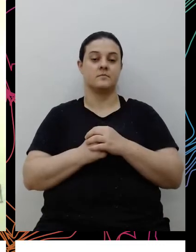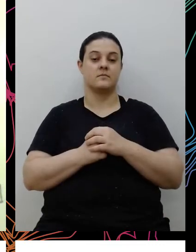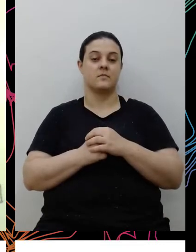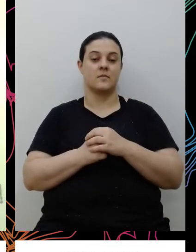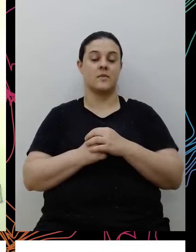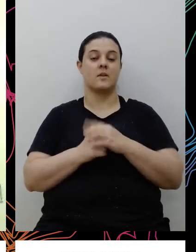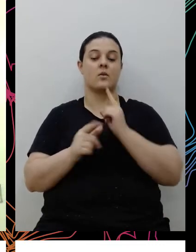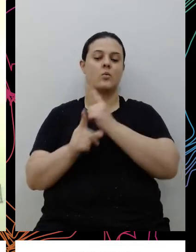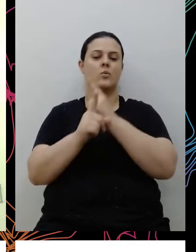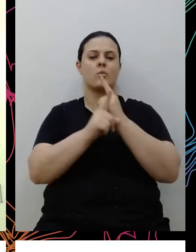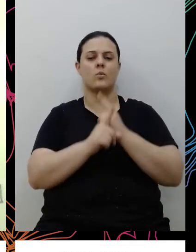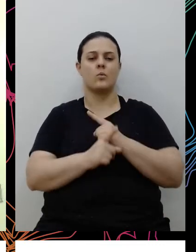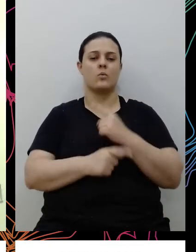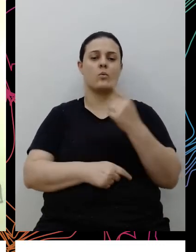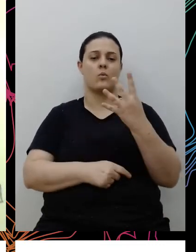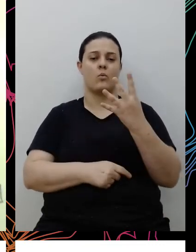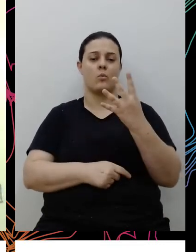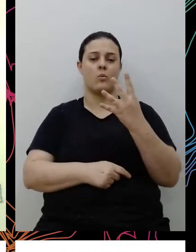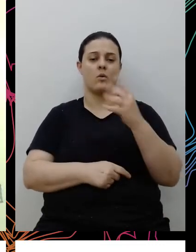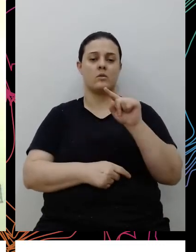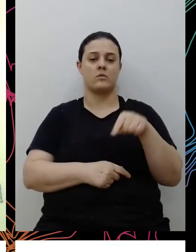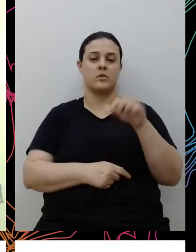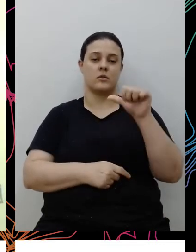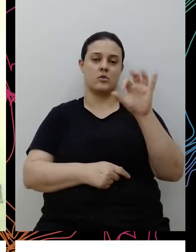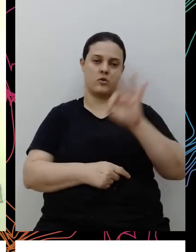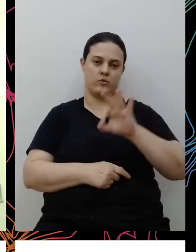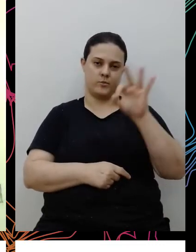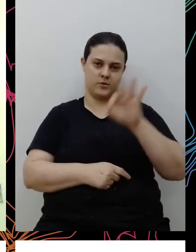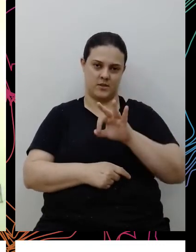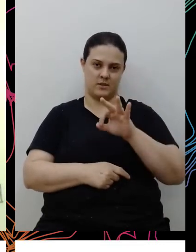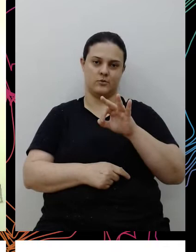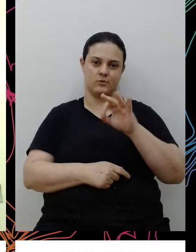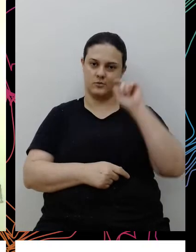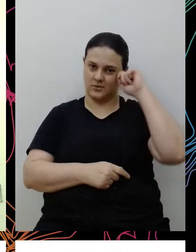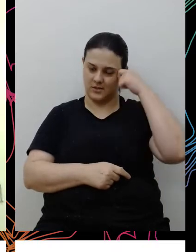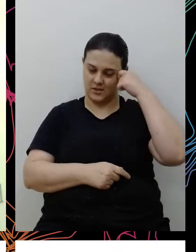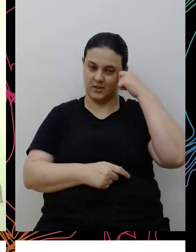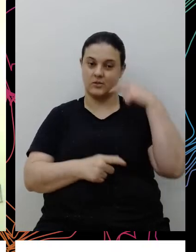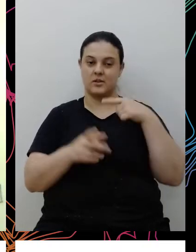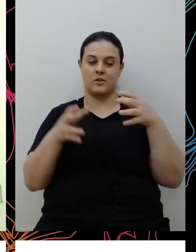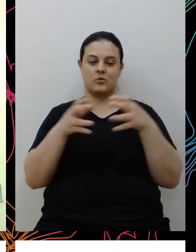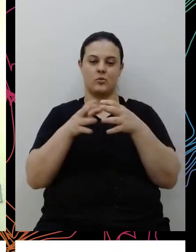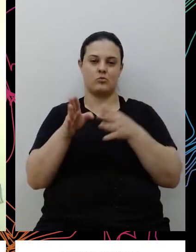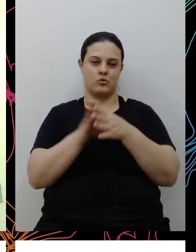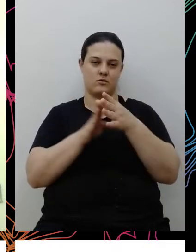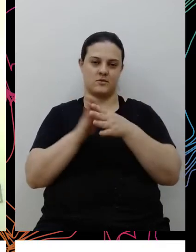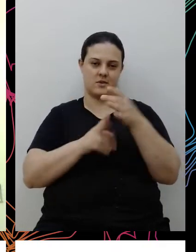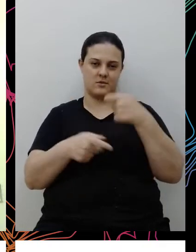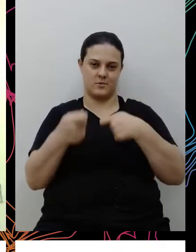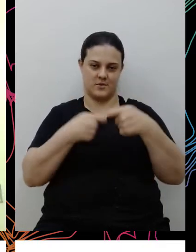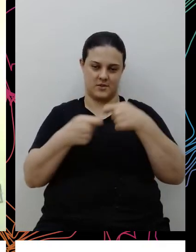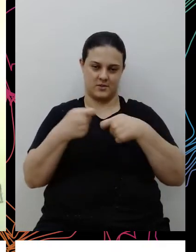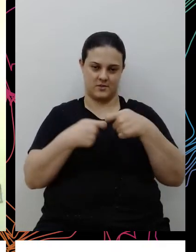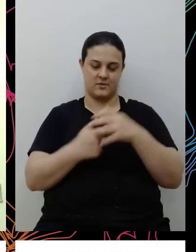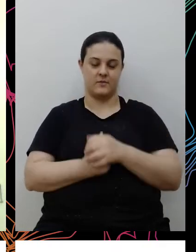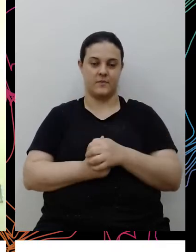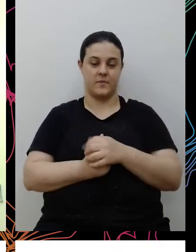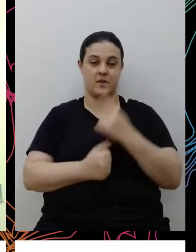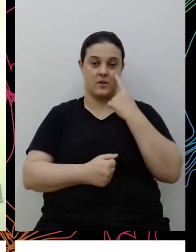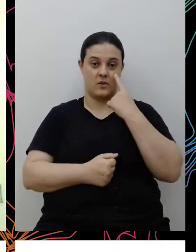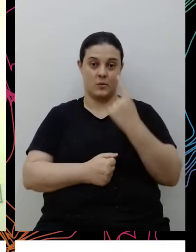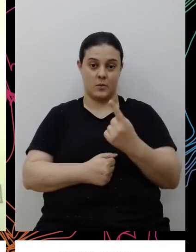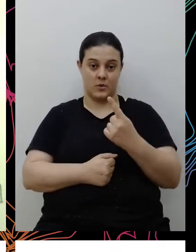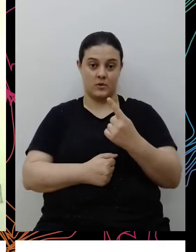encontra aí apenas 4,9% da população negra no conselho administrativo. E quando a gente olha os